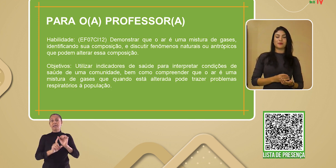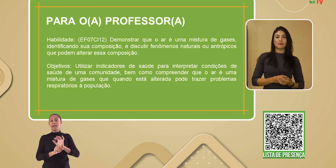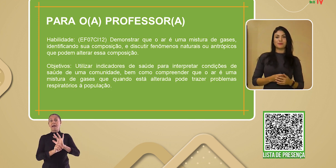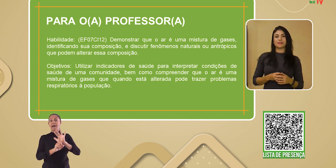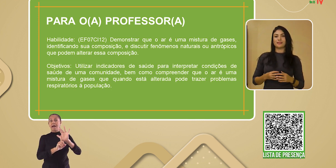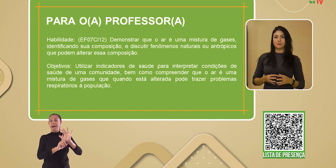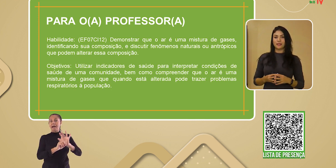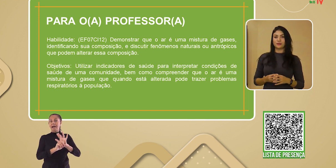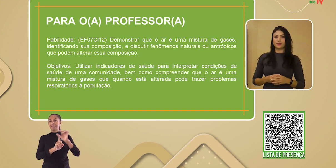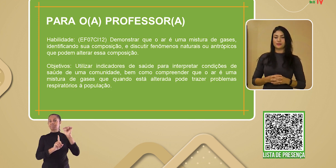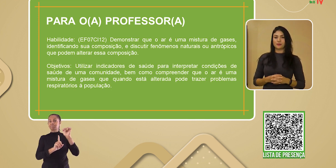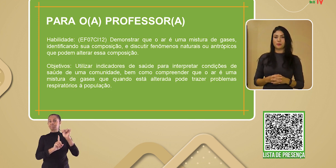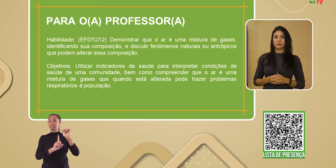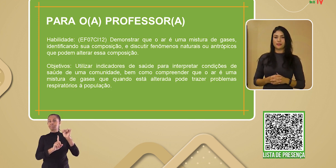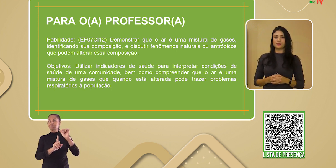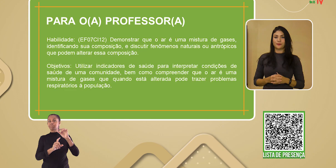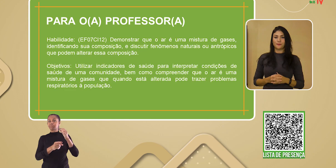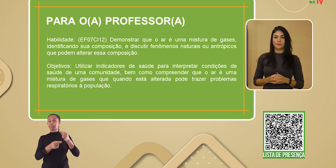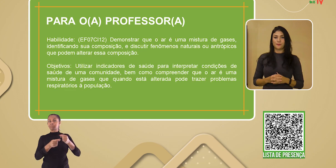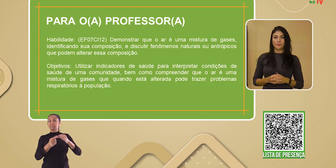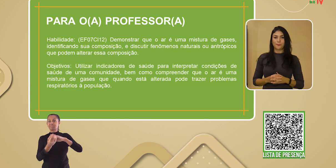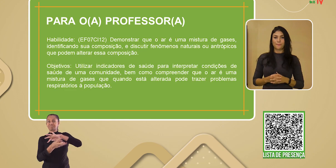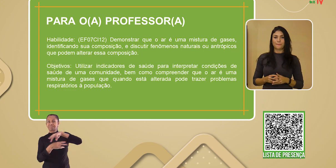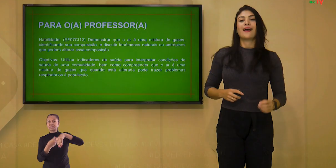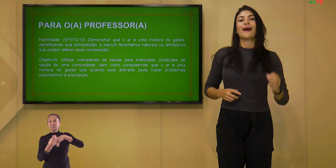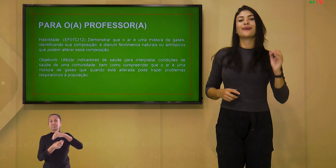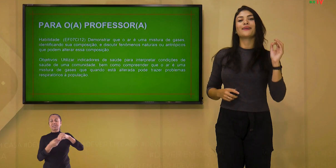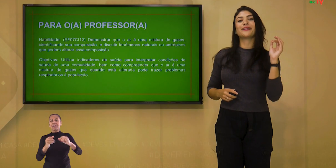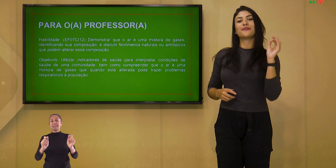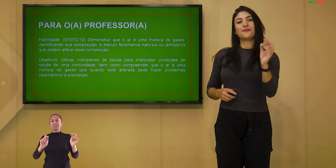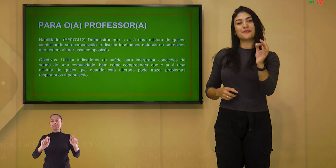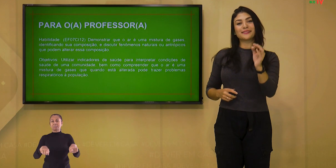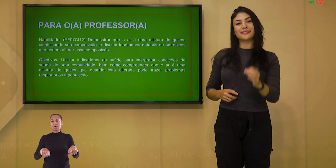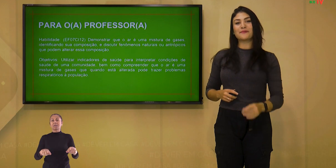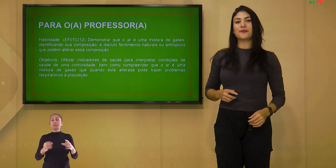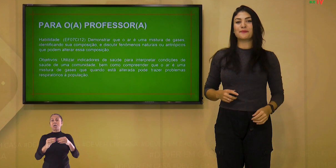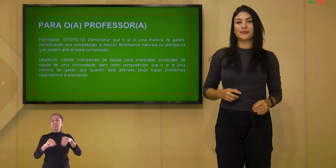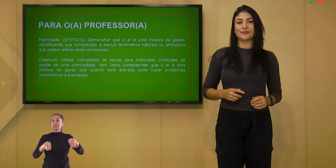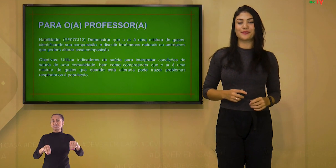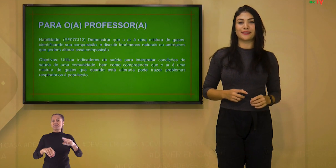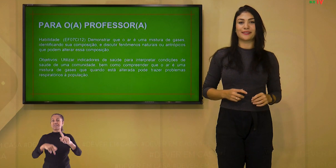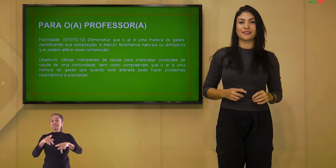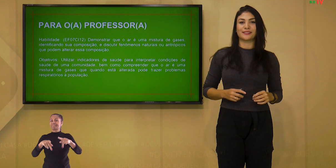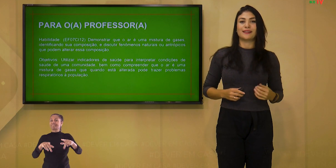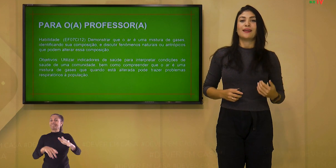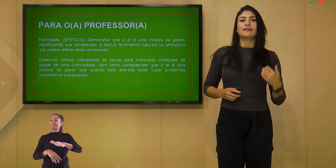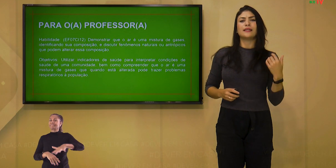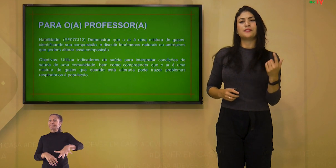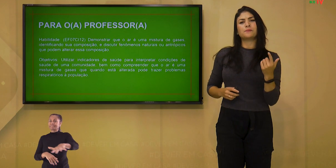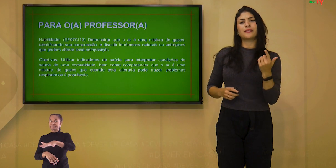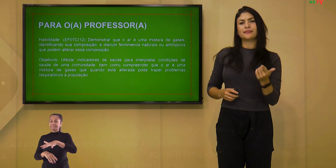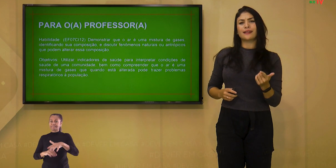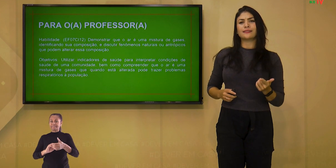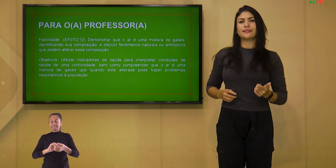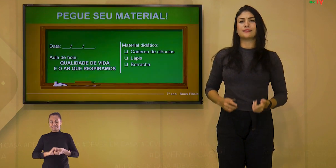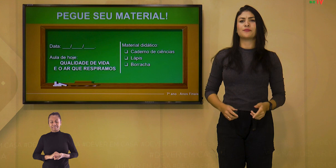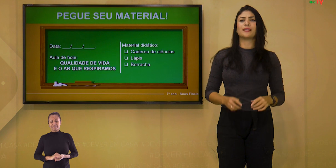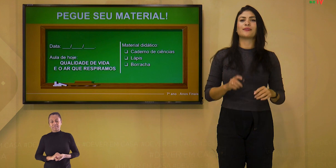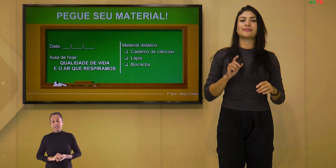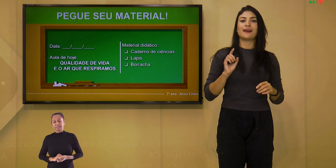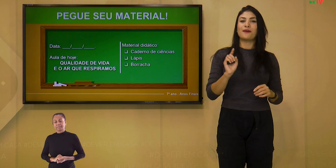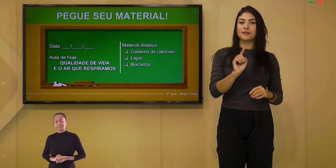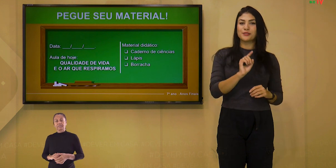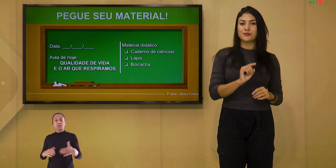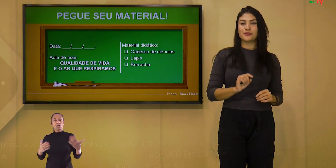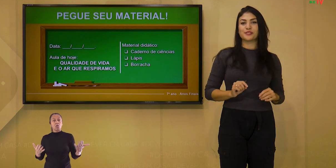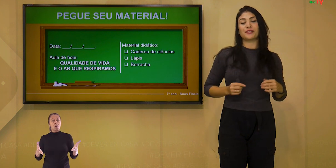trazer problemas respiratórios à população. Agora é com você, meu amigo estudante. Tente prestar atenção